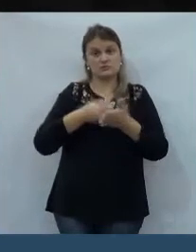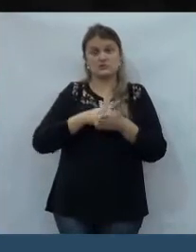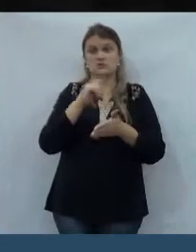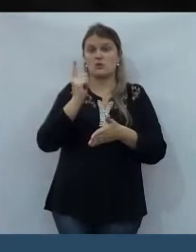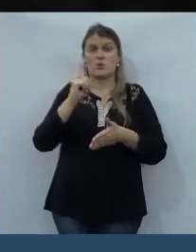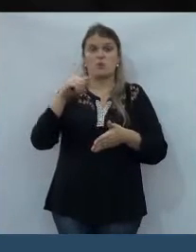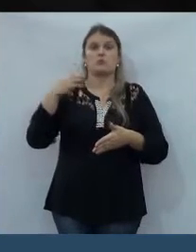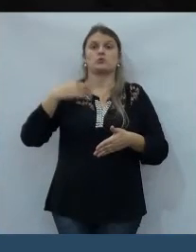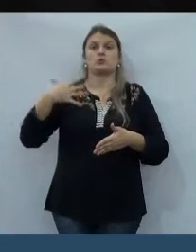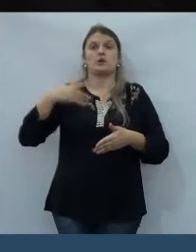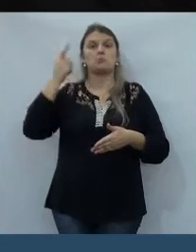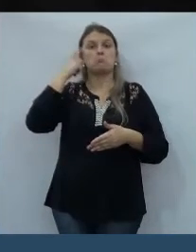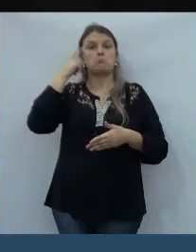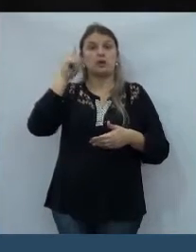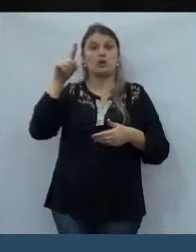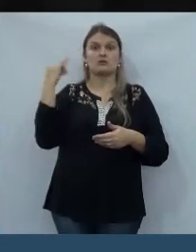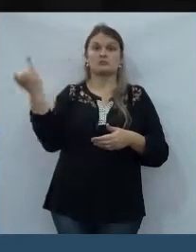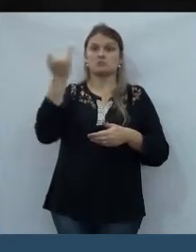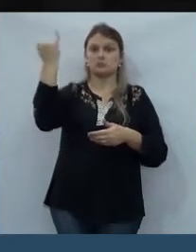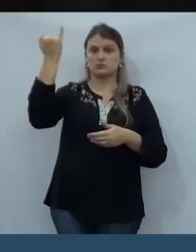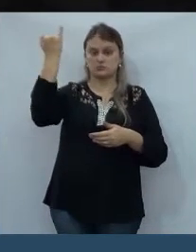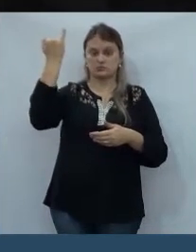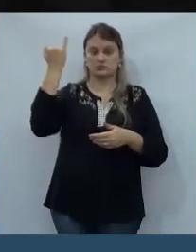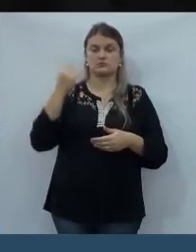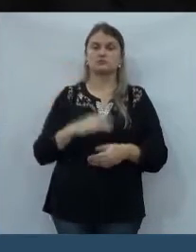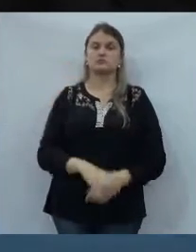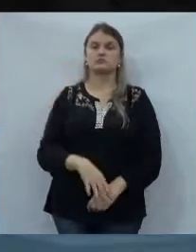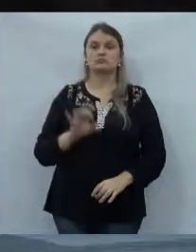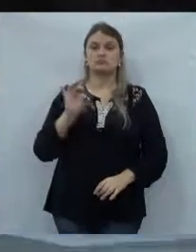perto da importância. Então, seria isso, senhor presidente.